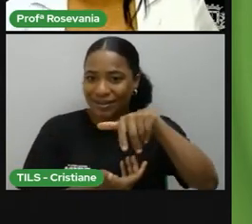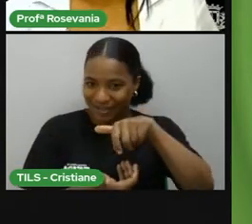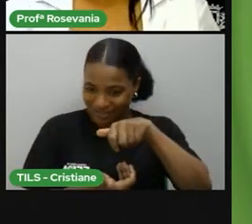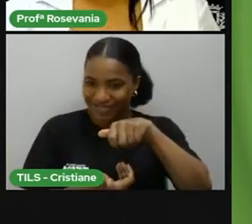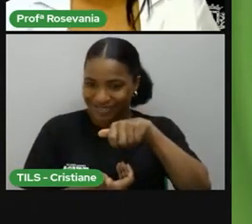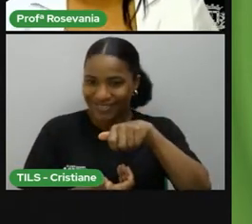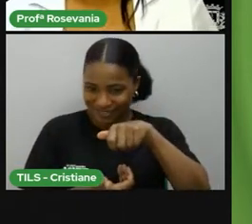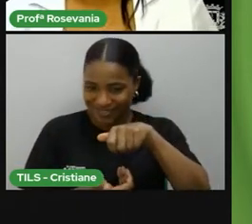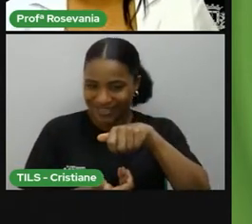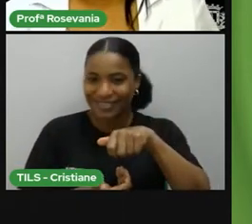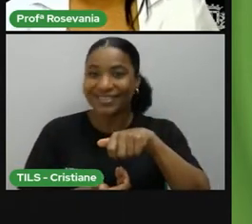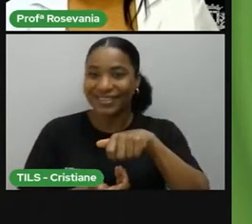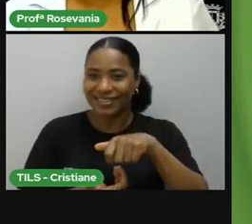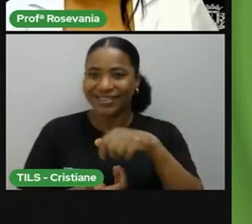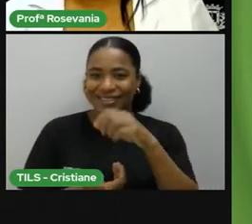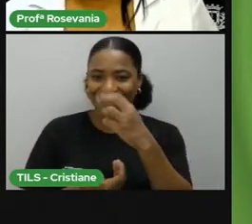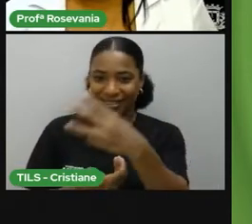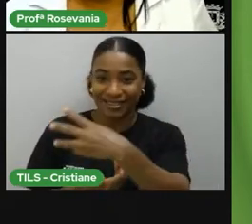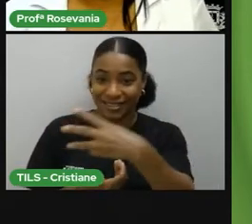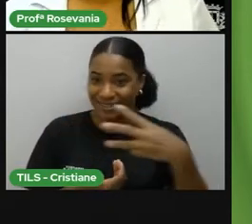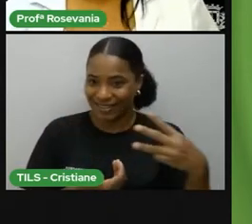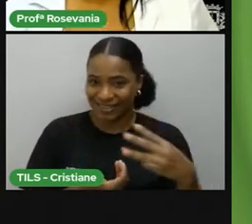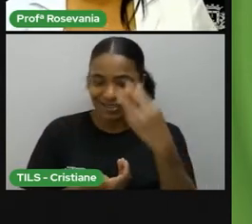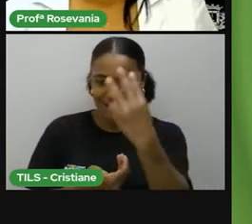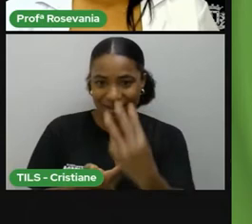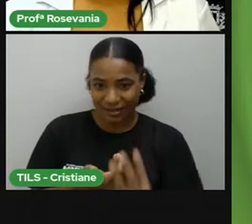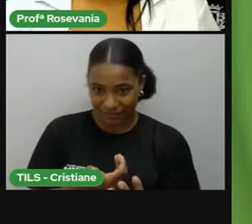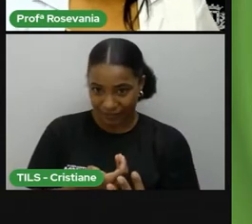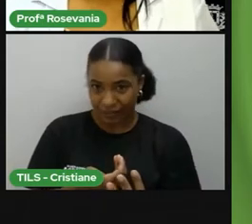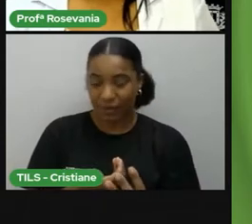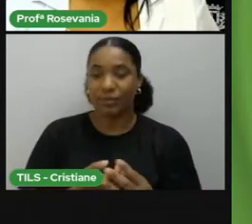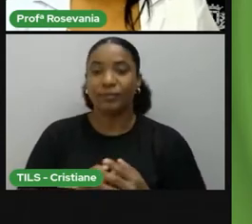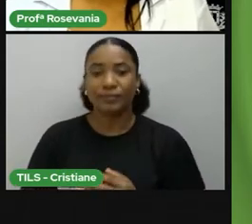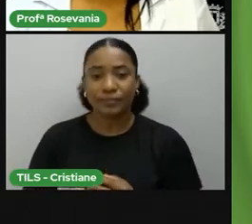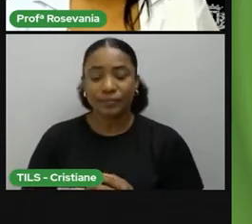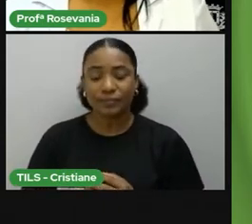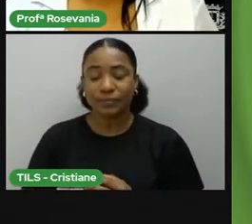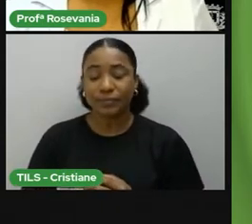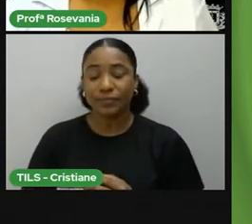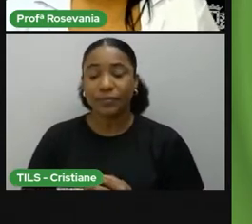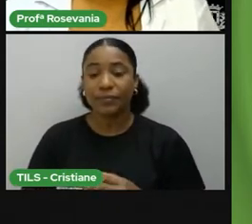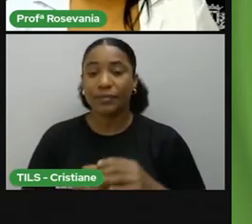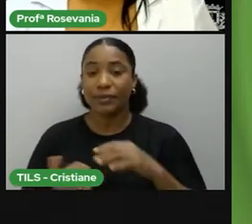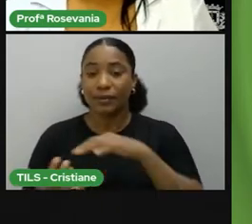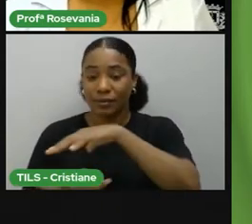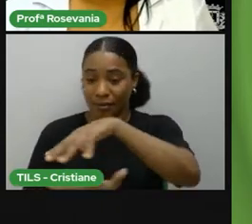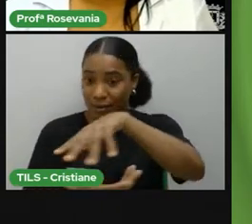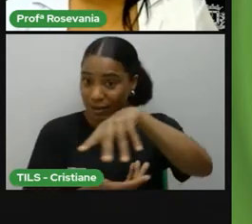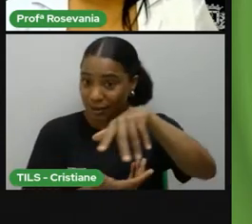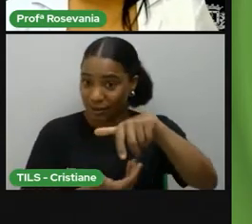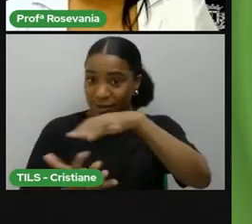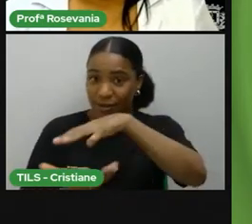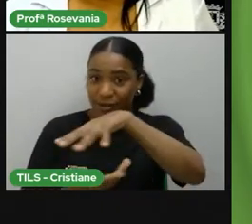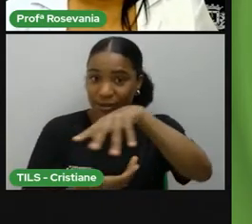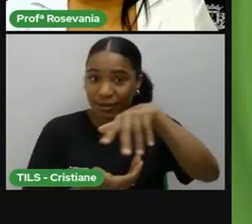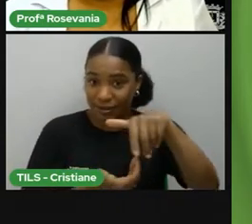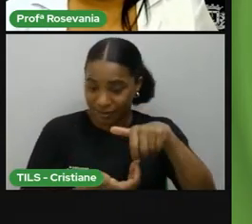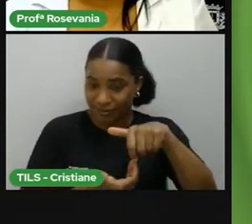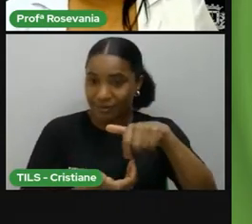estudando as linhas horizontais, né. A gente chama essas linhas horizontais de